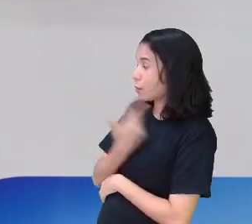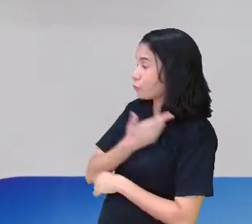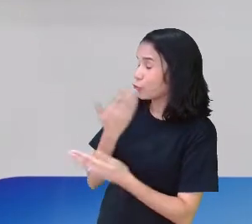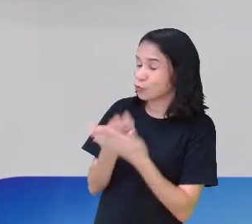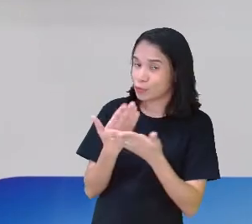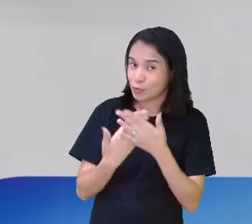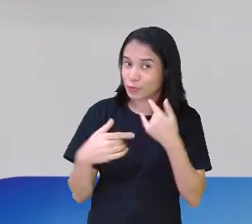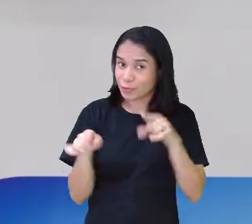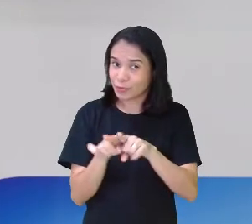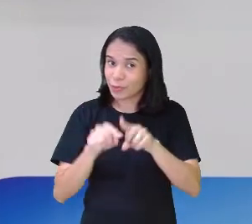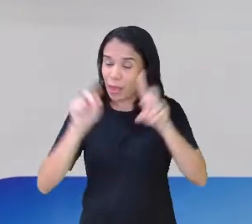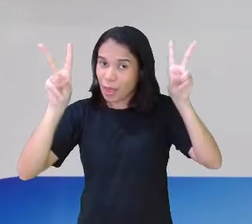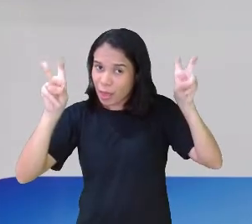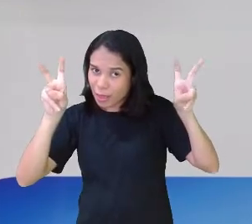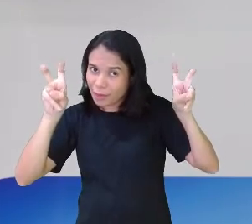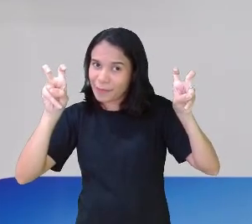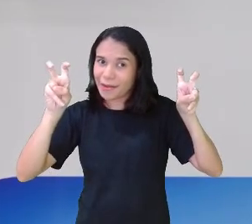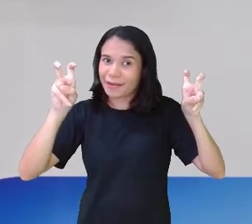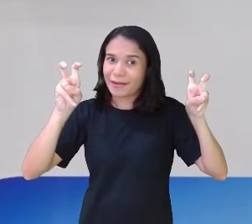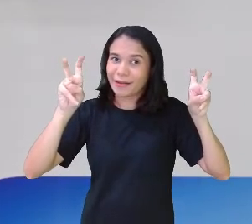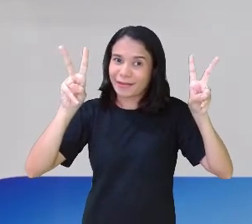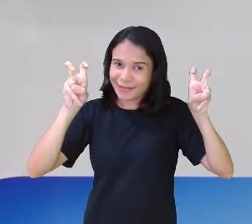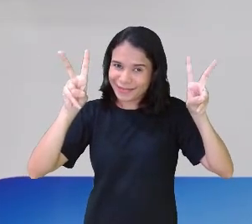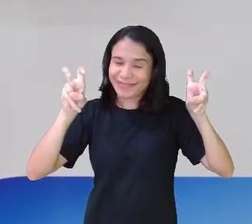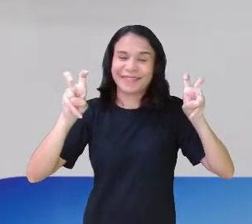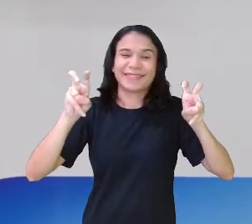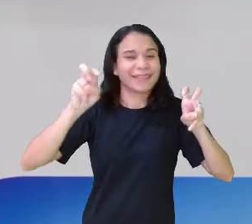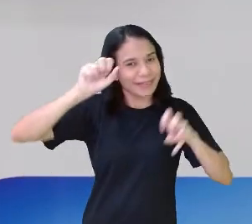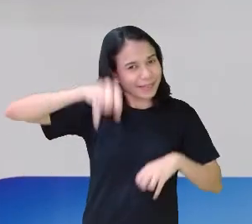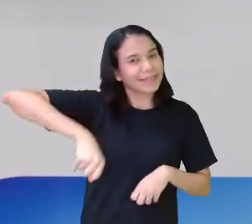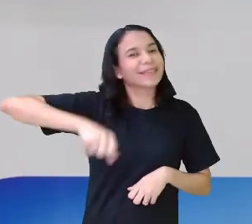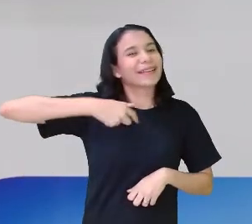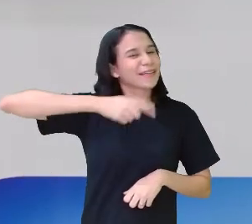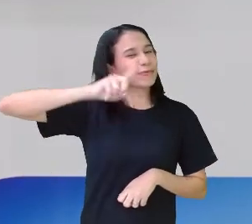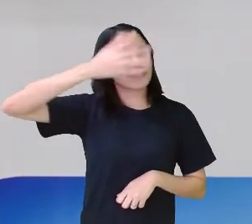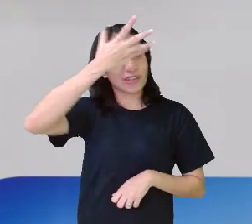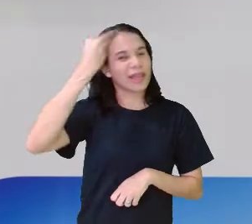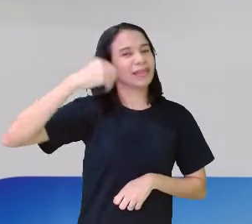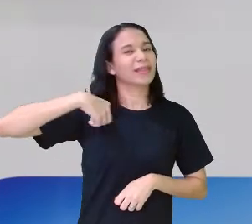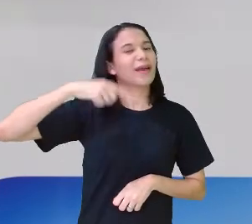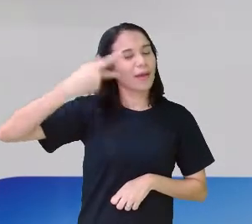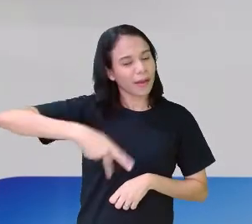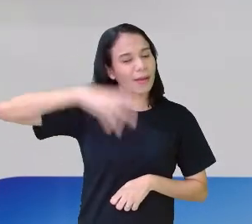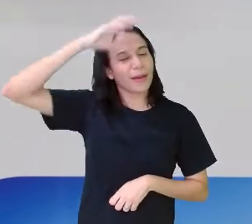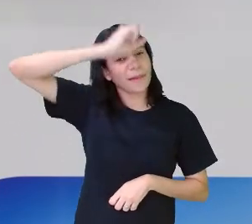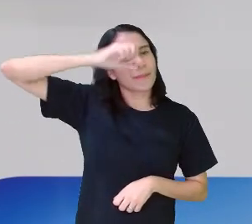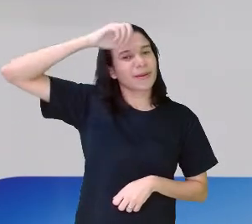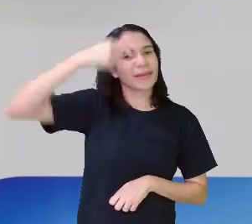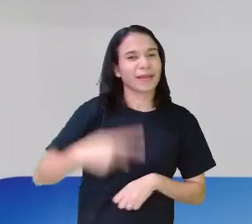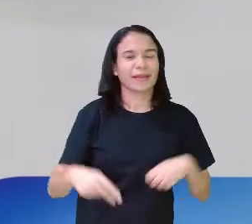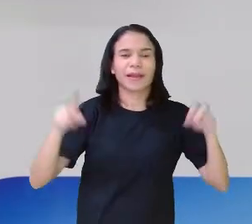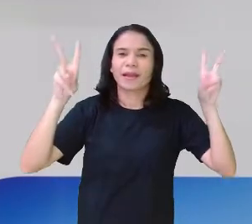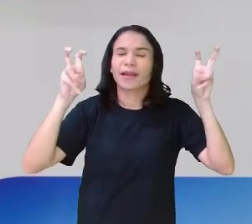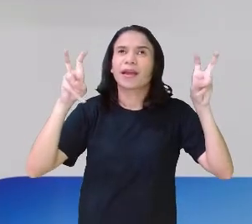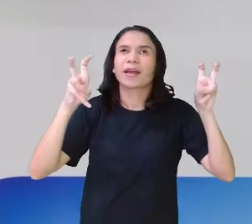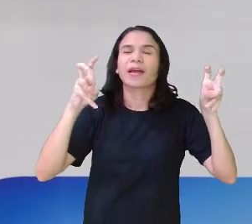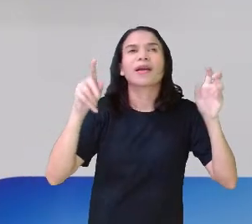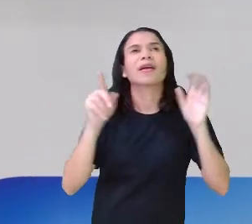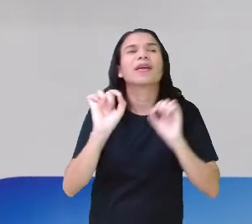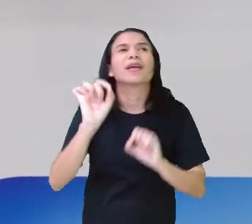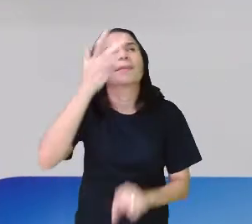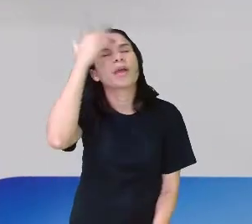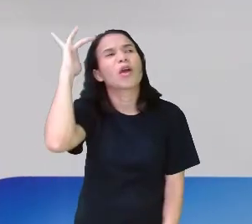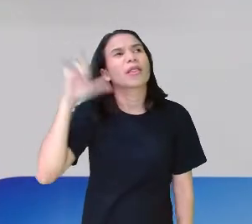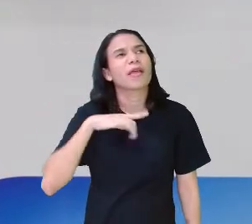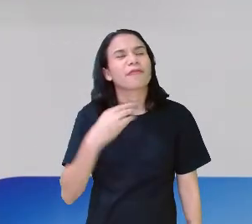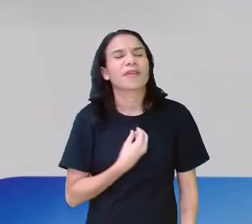inclusive aspas. Estão lembrados que eu aprendi que o sinal é esse? Foi, eu não esqueci não. Aprendi aqui, acho que foi, eu não sei se foi Jéssica ou foi Kézia.